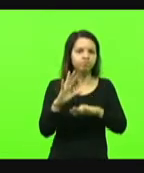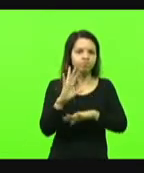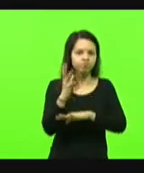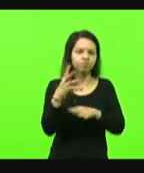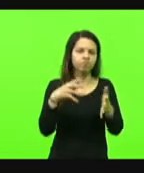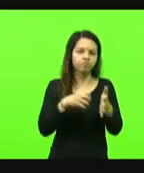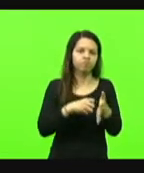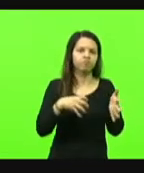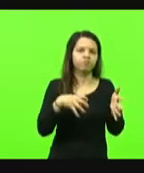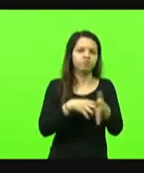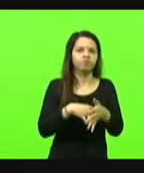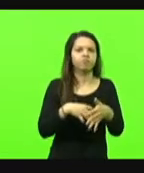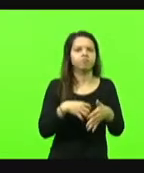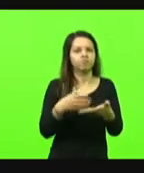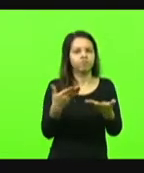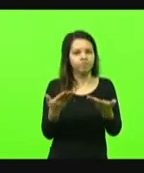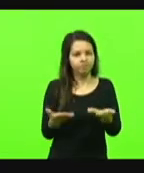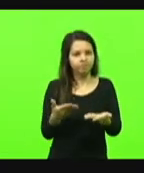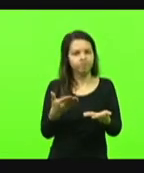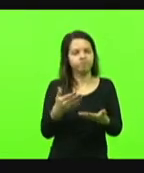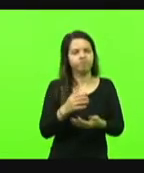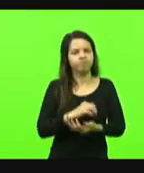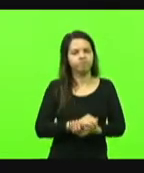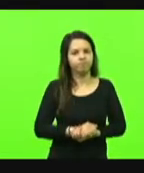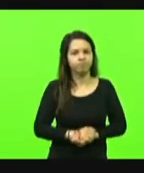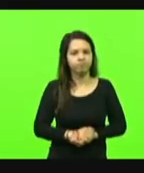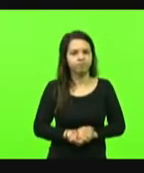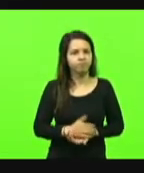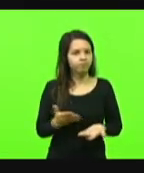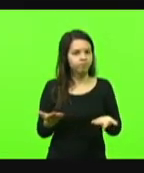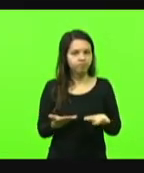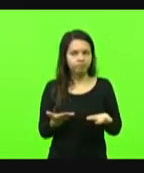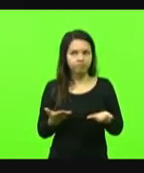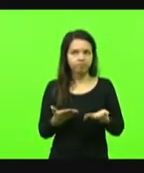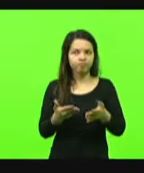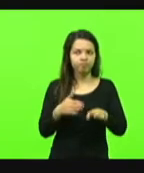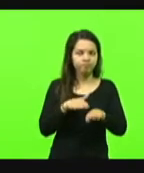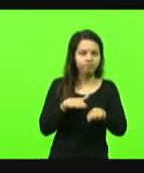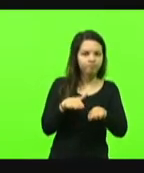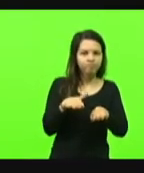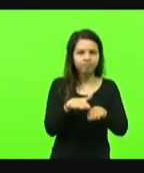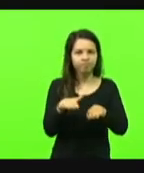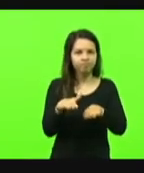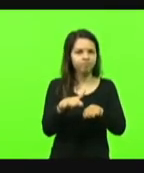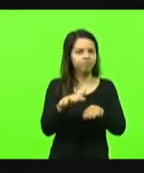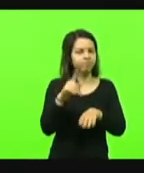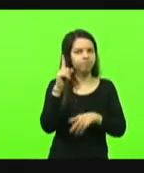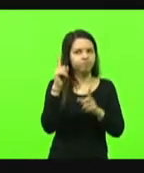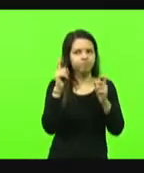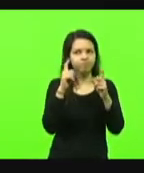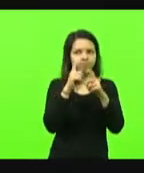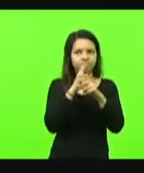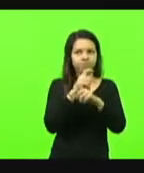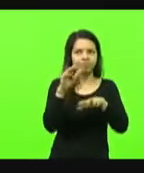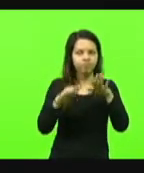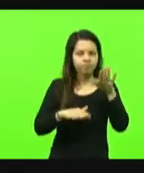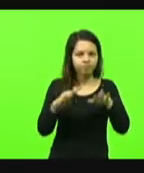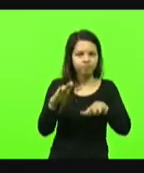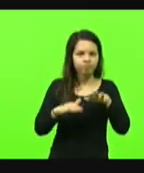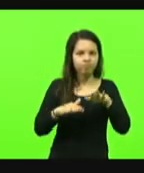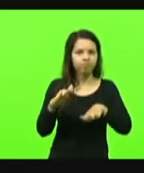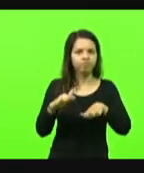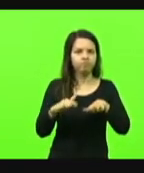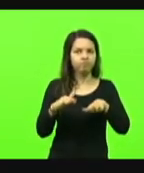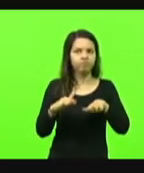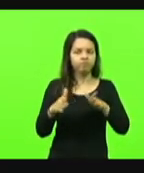470. Agora, intransitável. Às vezes, o motorista pega um trecho onde a rodovia